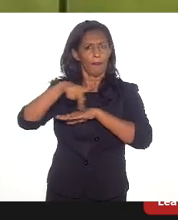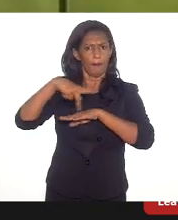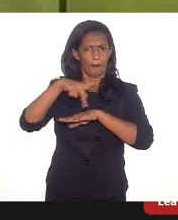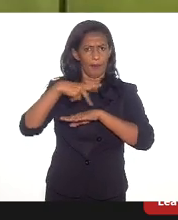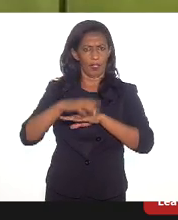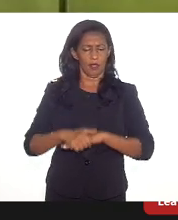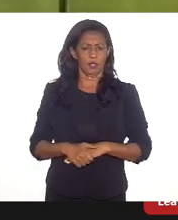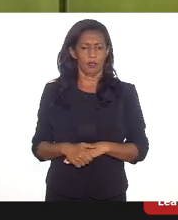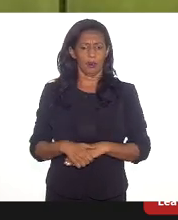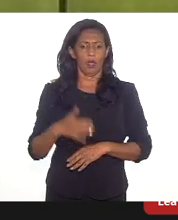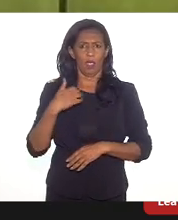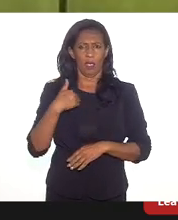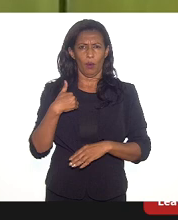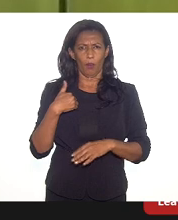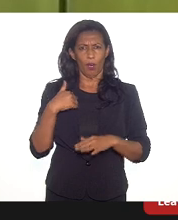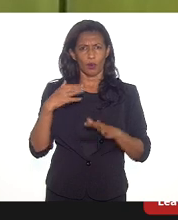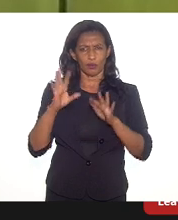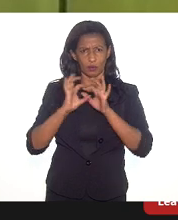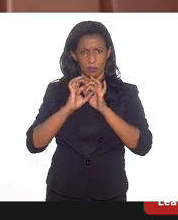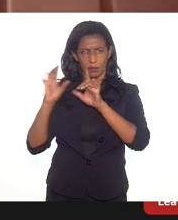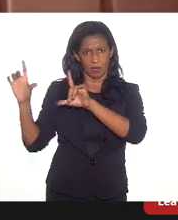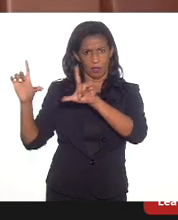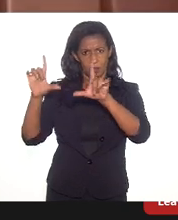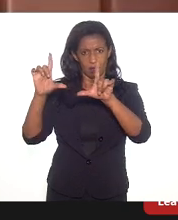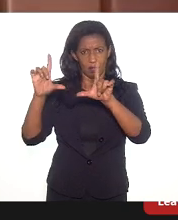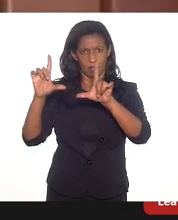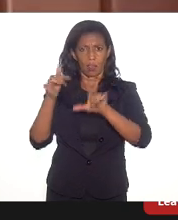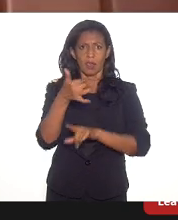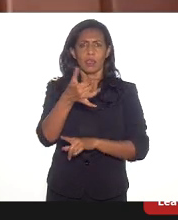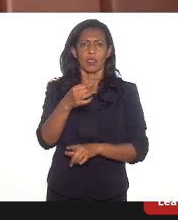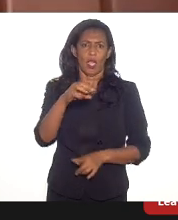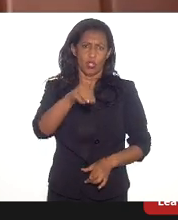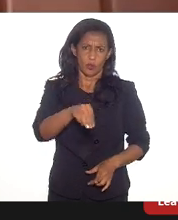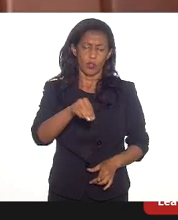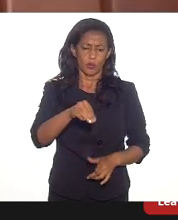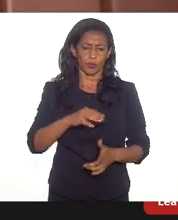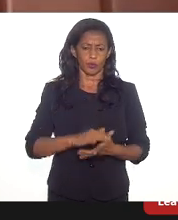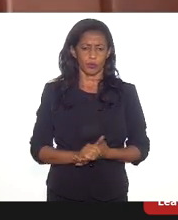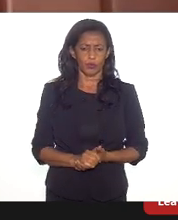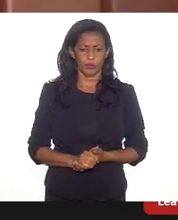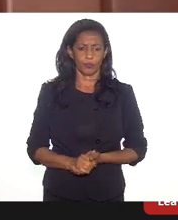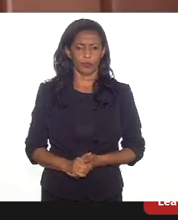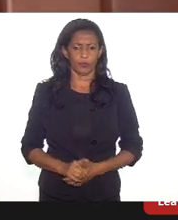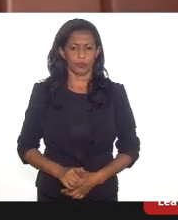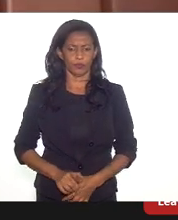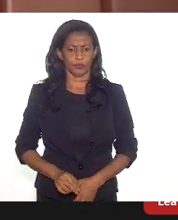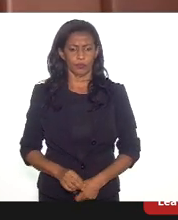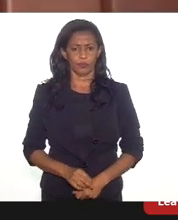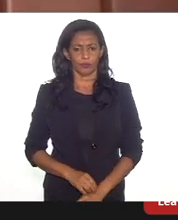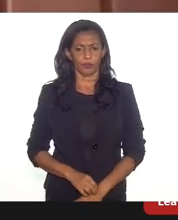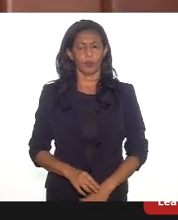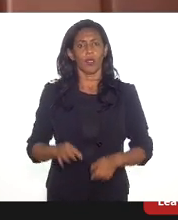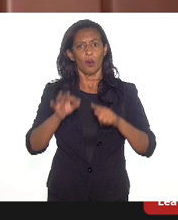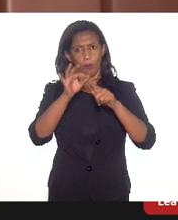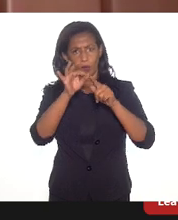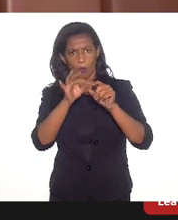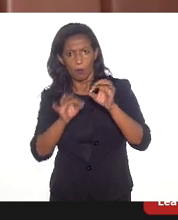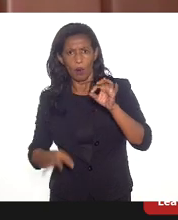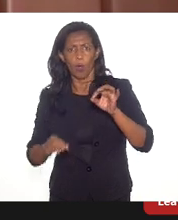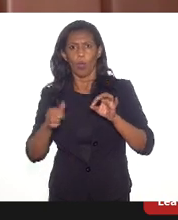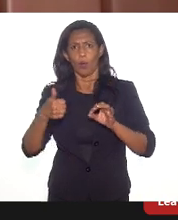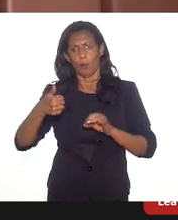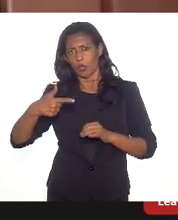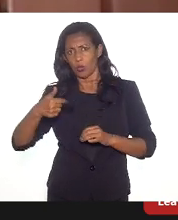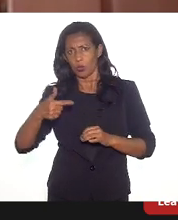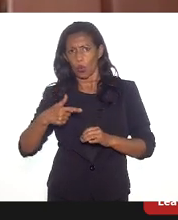compartilhar uma tela aí agora? Pode sim. O dispõe de 10 minutos. Podemos dar uma extensão de 12 e o